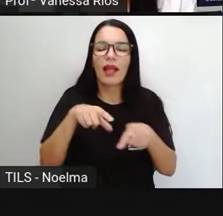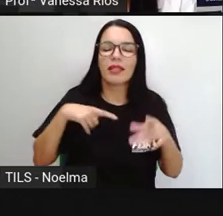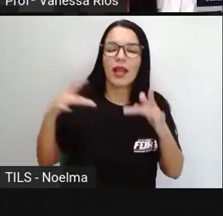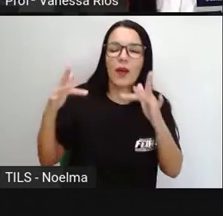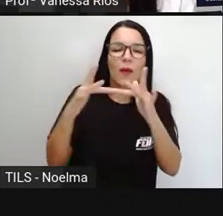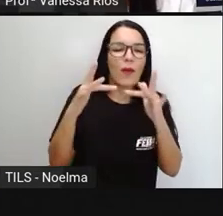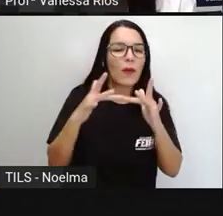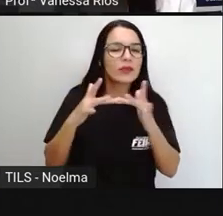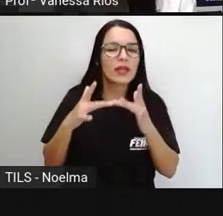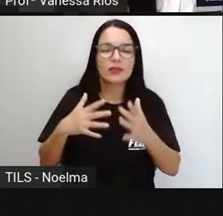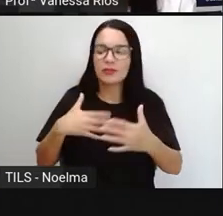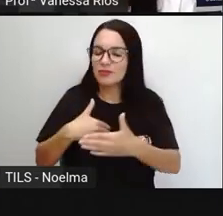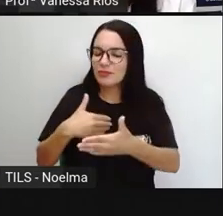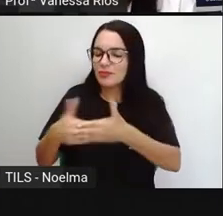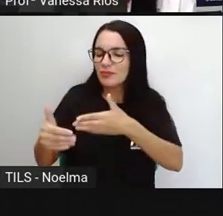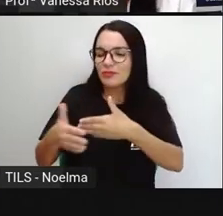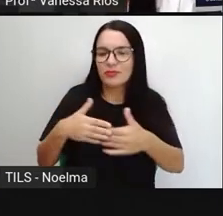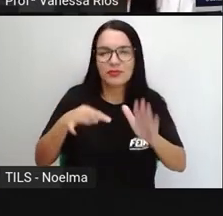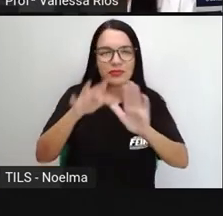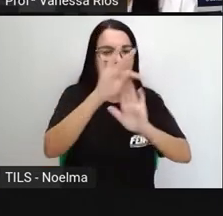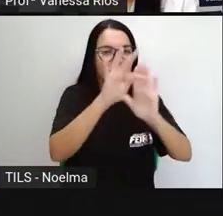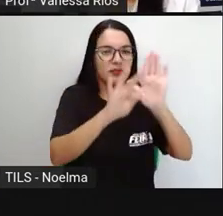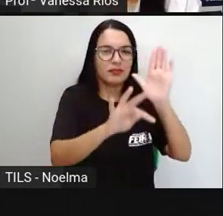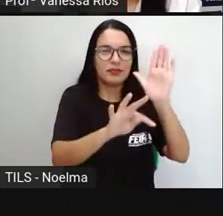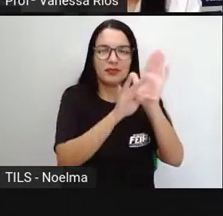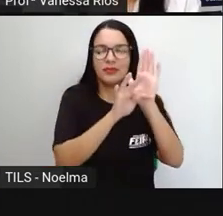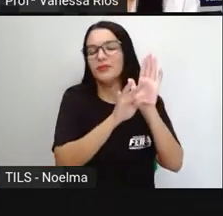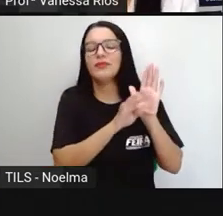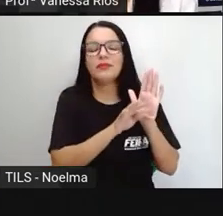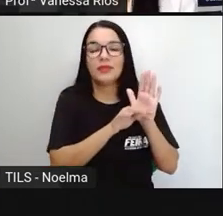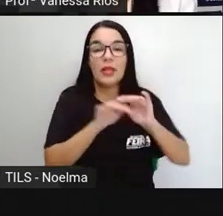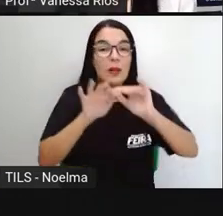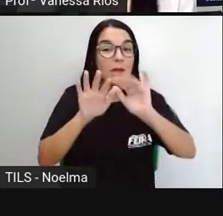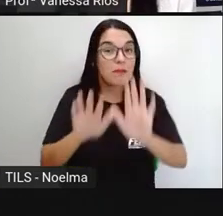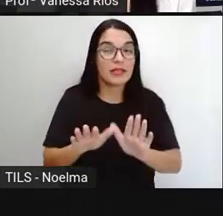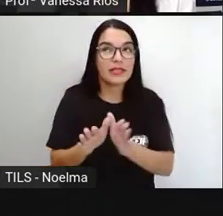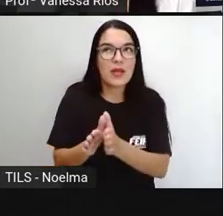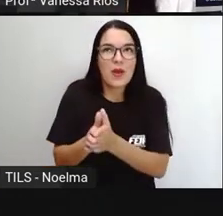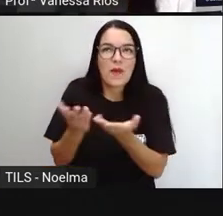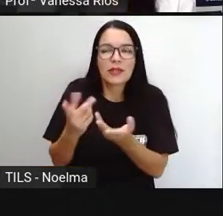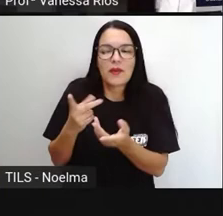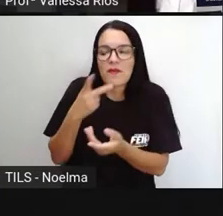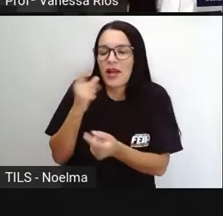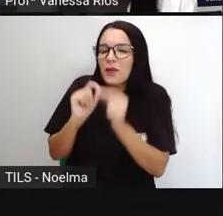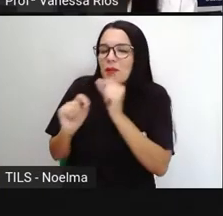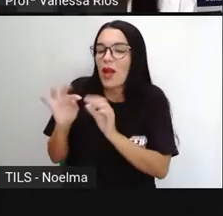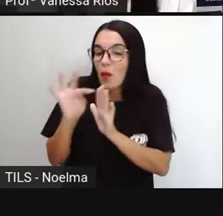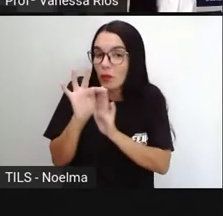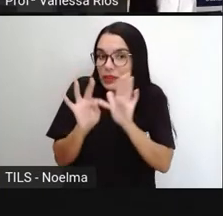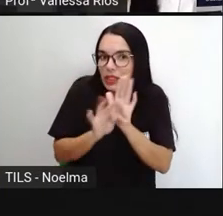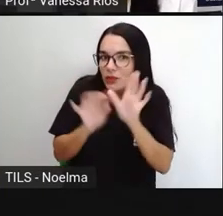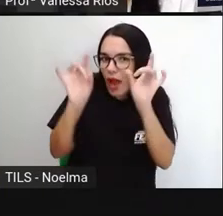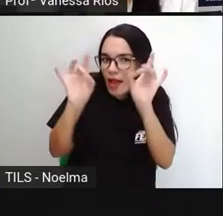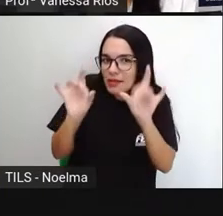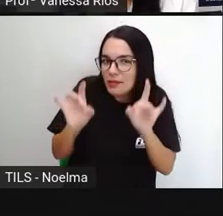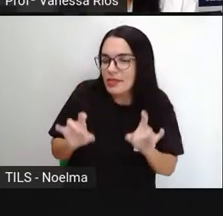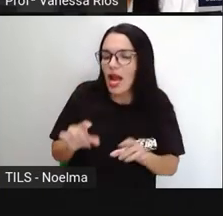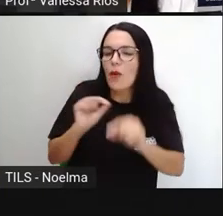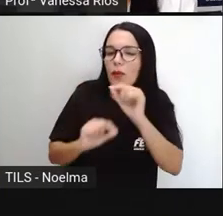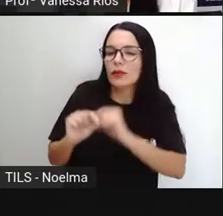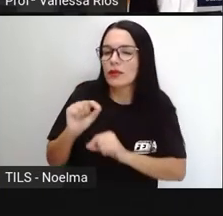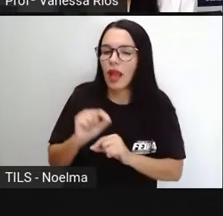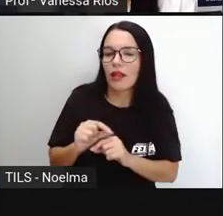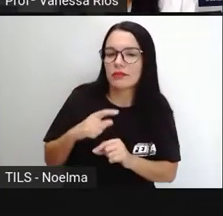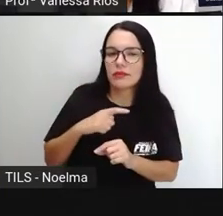os diversos gêneros textuais. Mas quando a gente fala de um texto em específico, com esse poder de